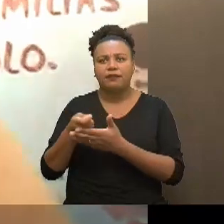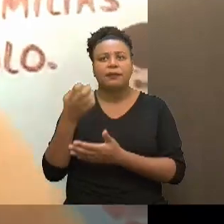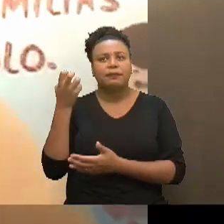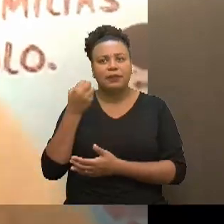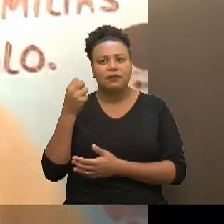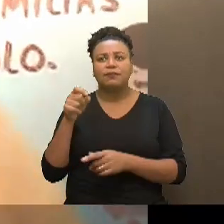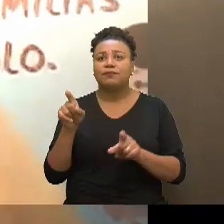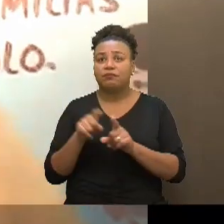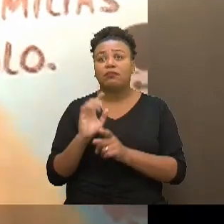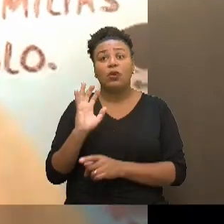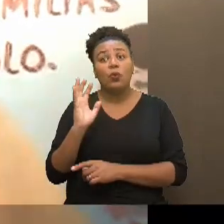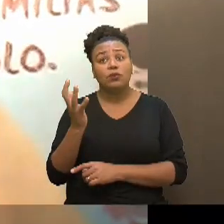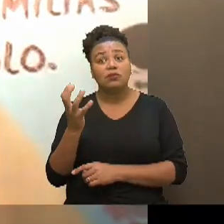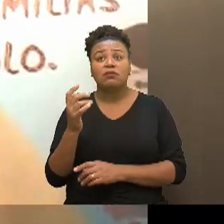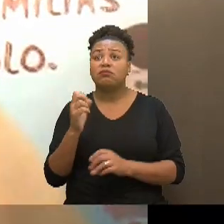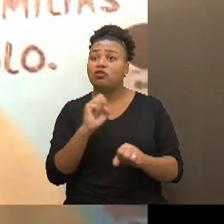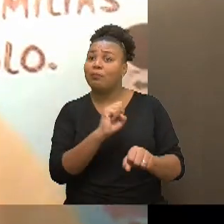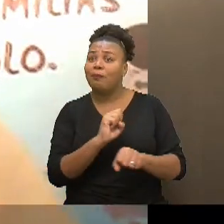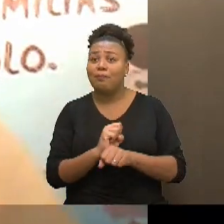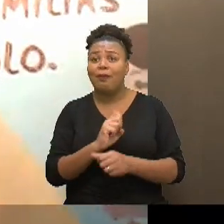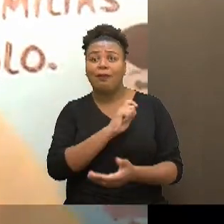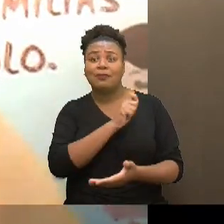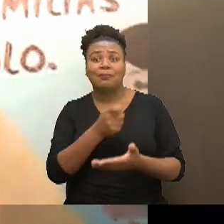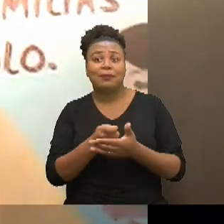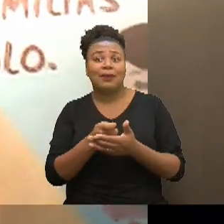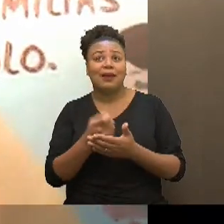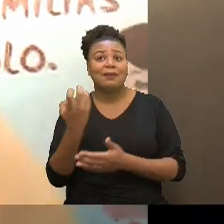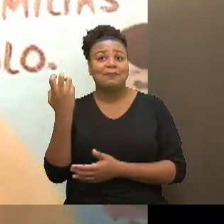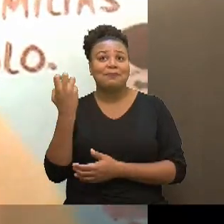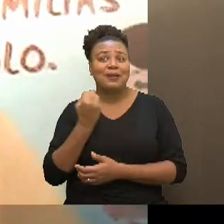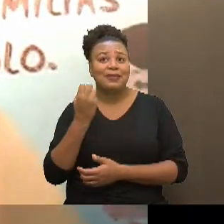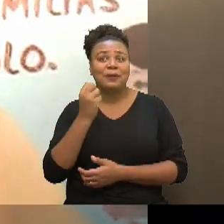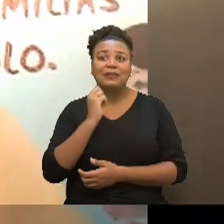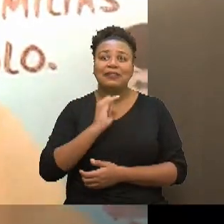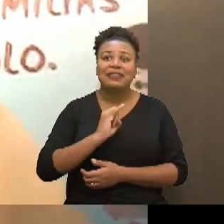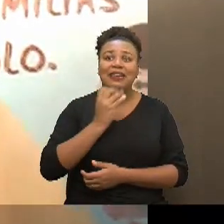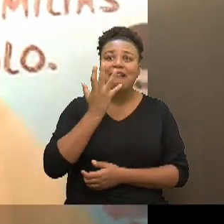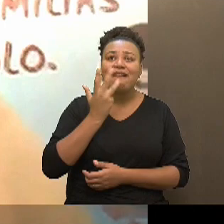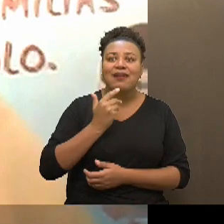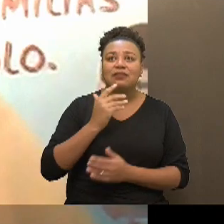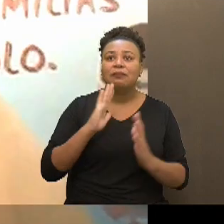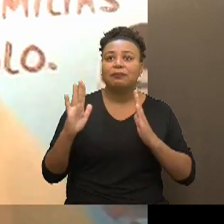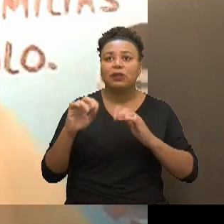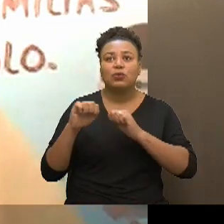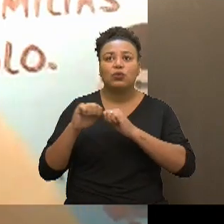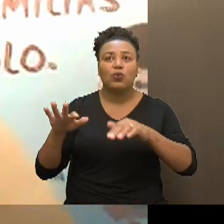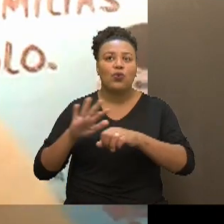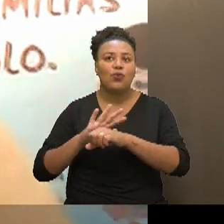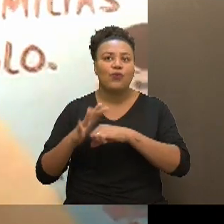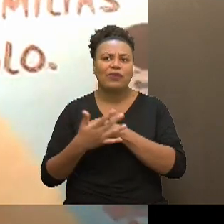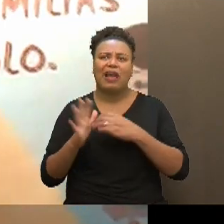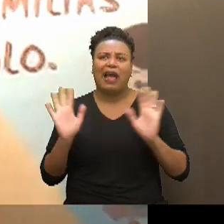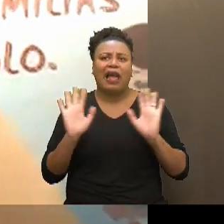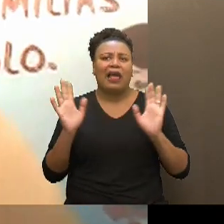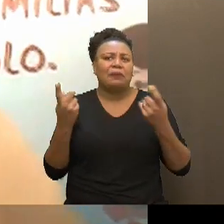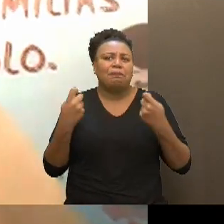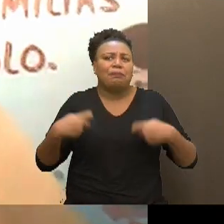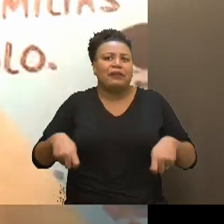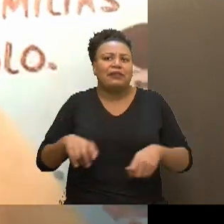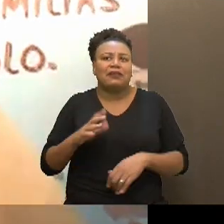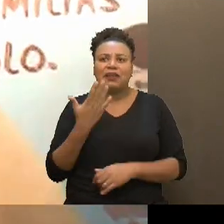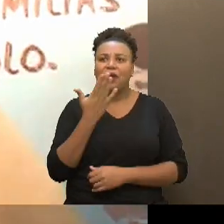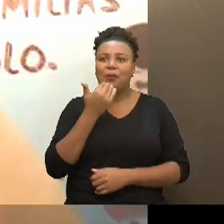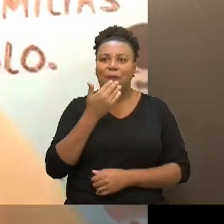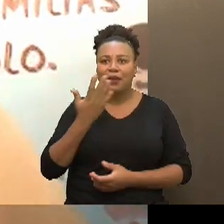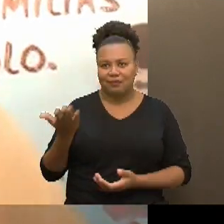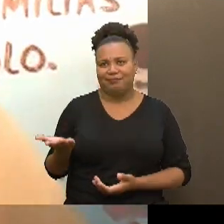também aconteceu de deixarem de pagar a pensão, né, como se a criança, em tempo de pandemia, não precisasse, né, se